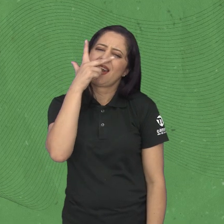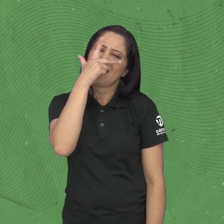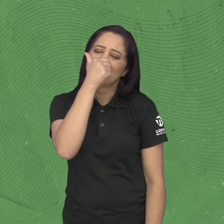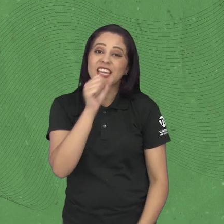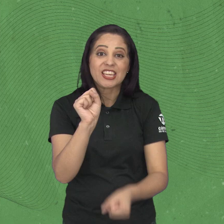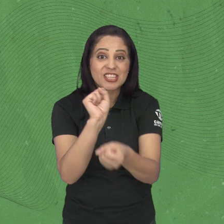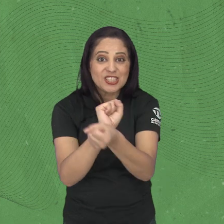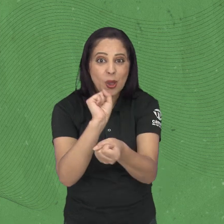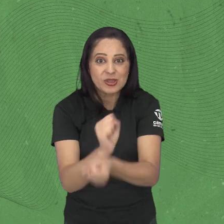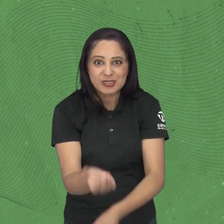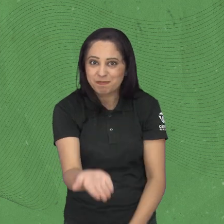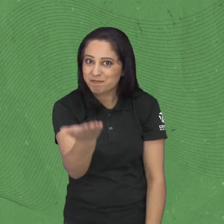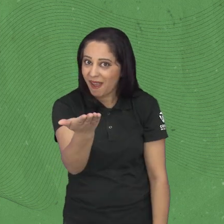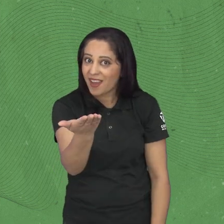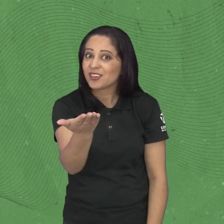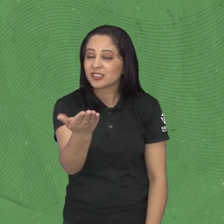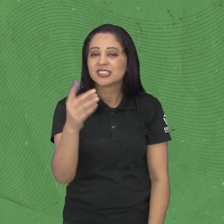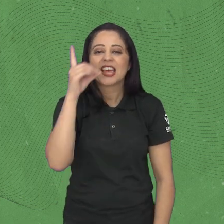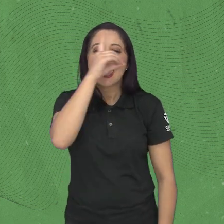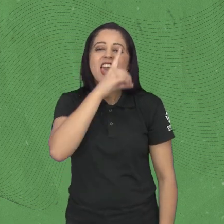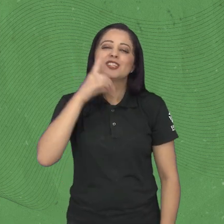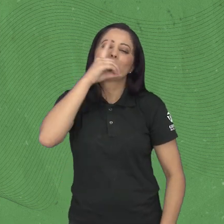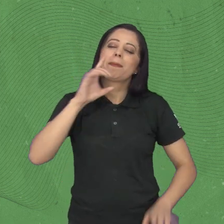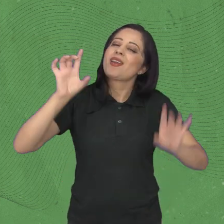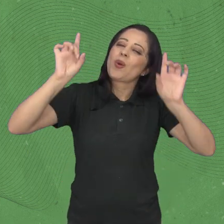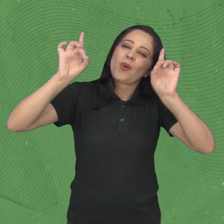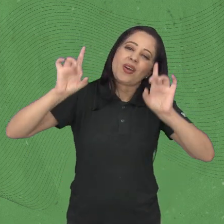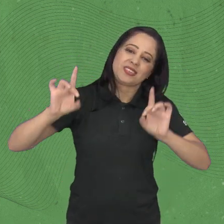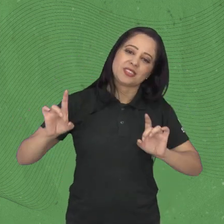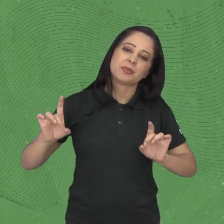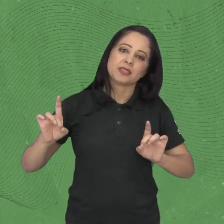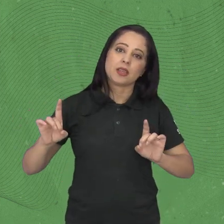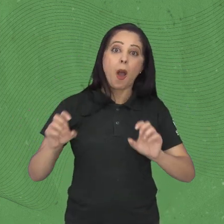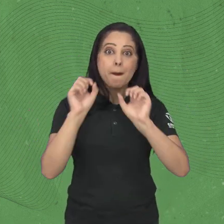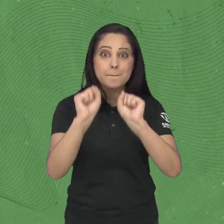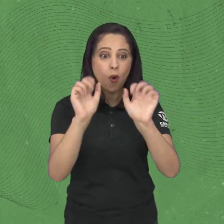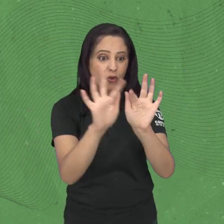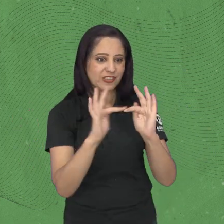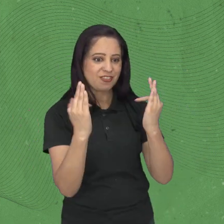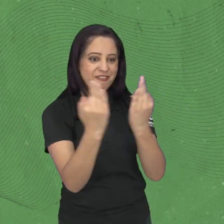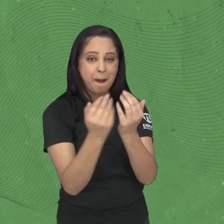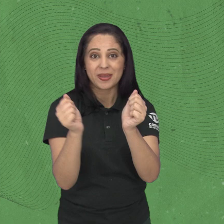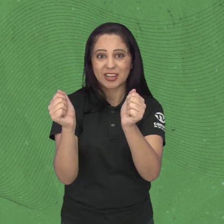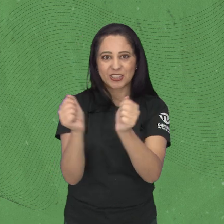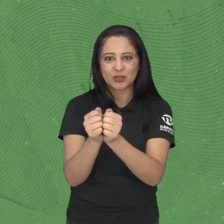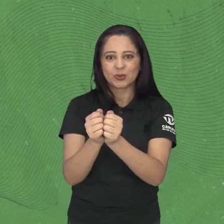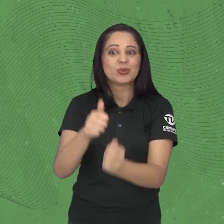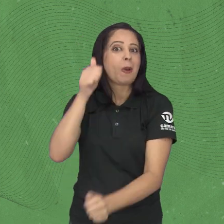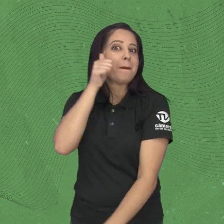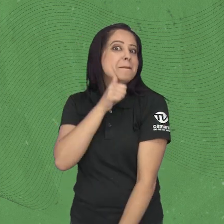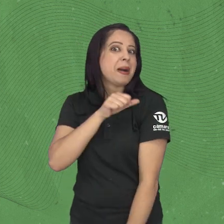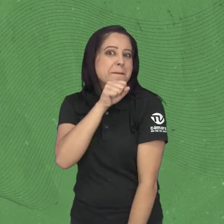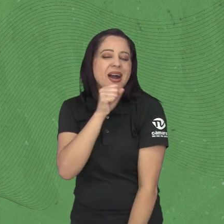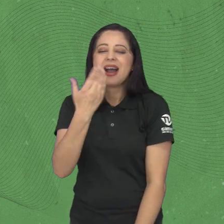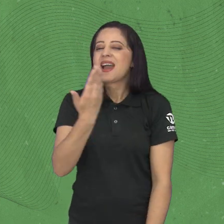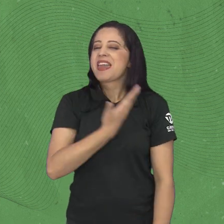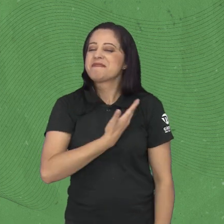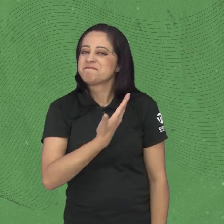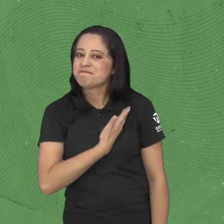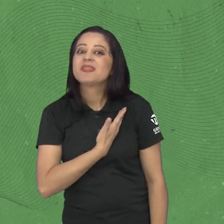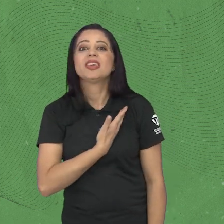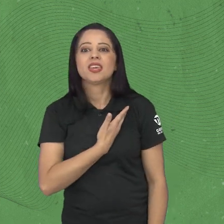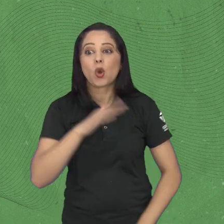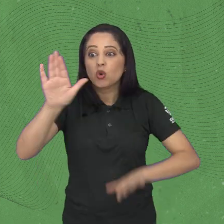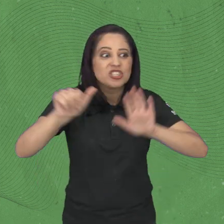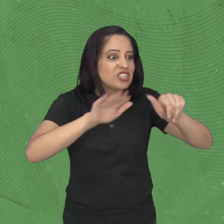Vai ser lindo, conto com a presença de todos vocês nesse domingo tão especial. Levem seus familiares, suas mamães,